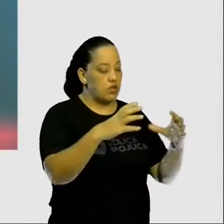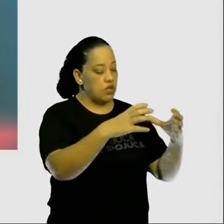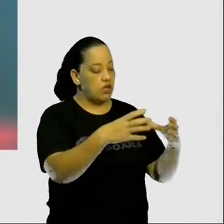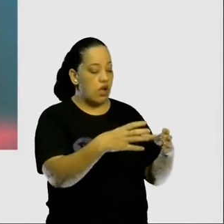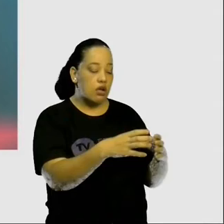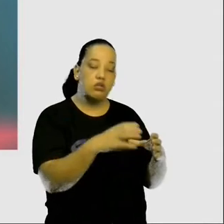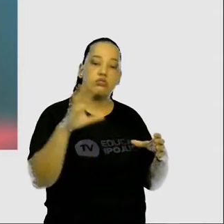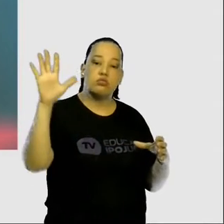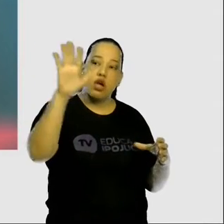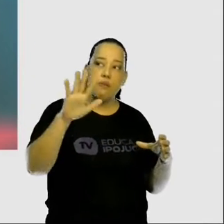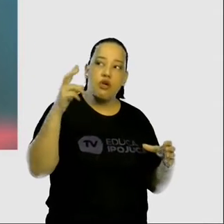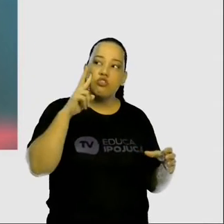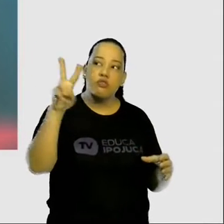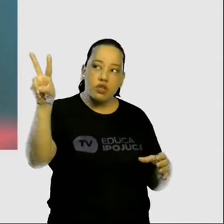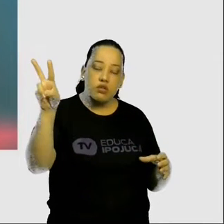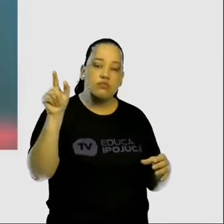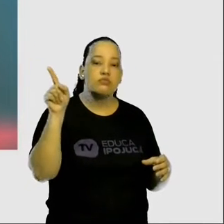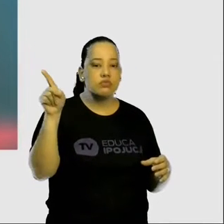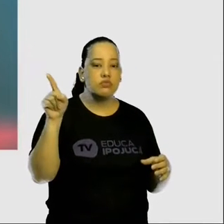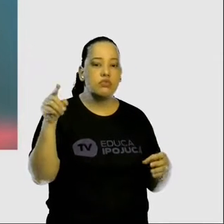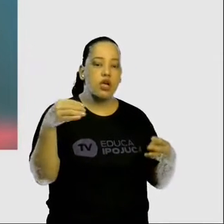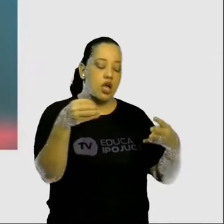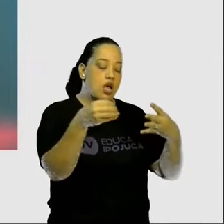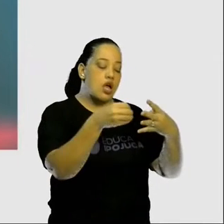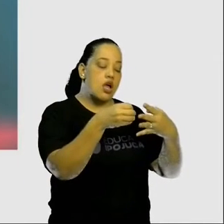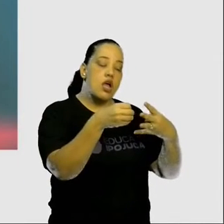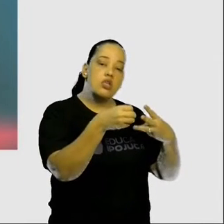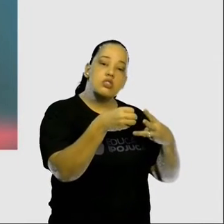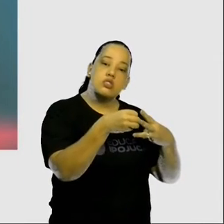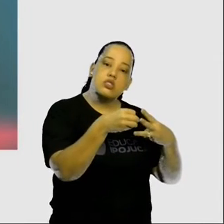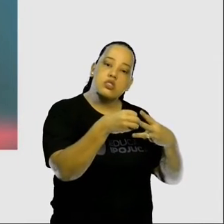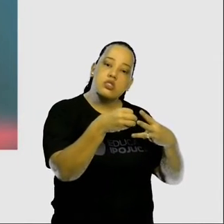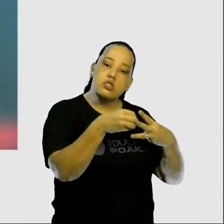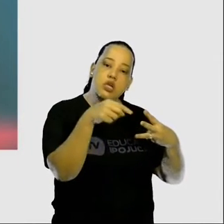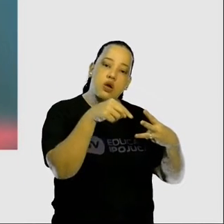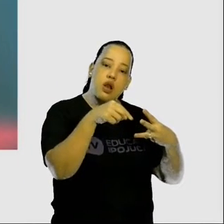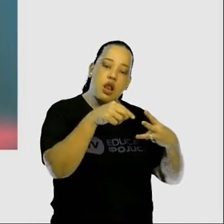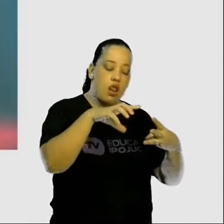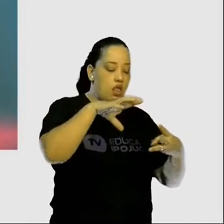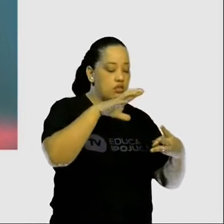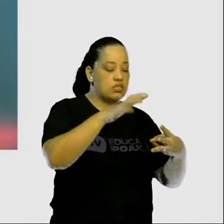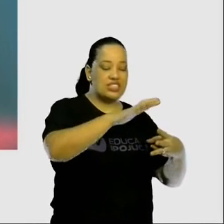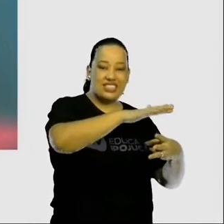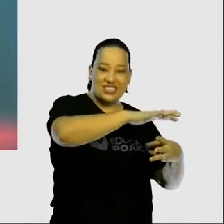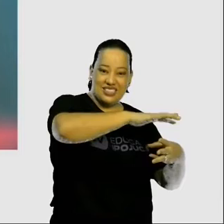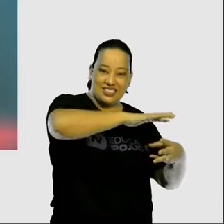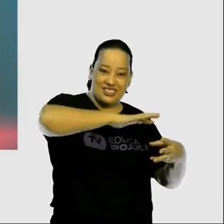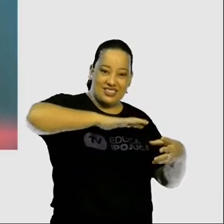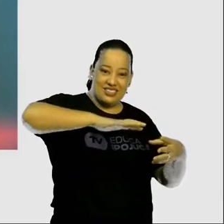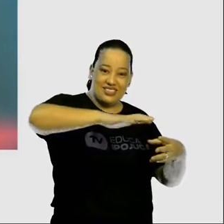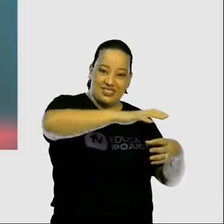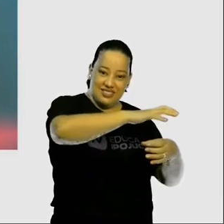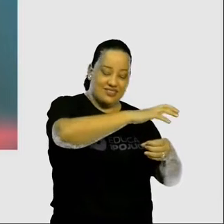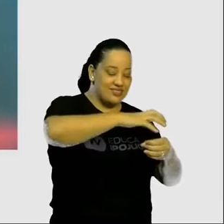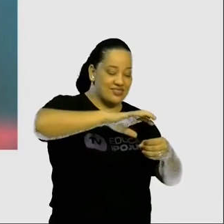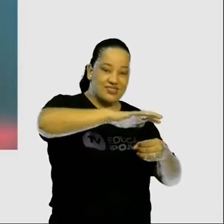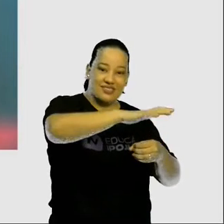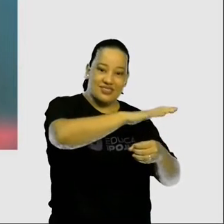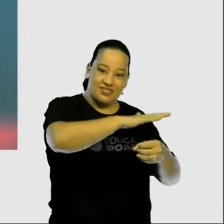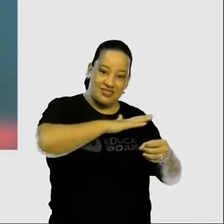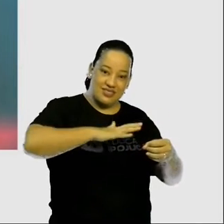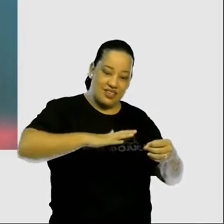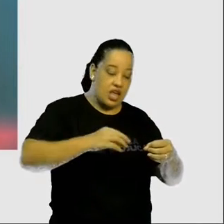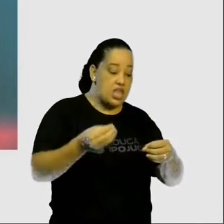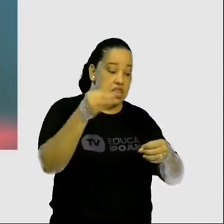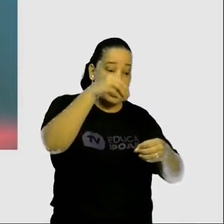imagem de uma célula com essa parte gelatinosa aqui dentro e no centro dela uma parte